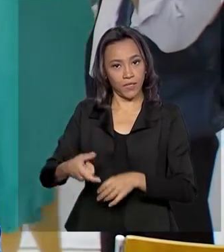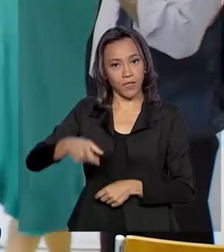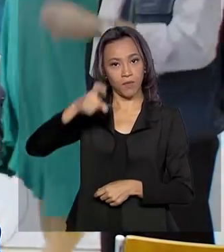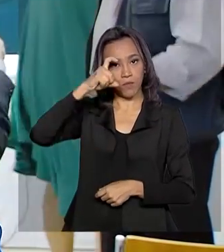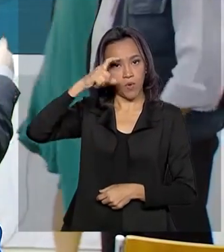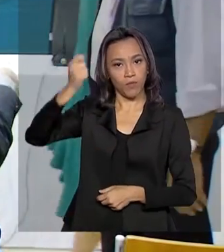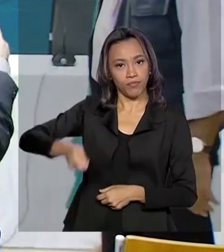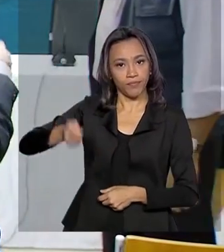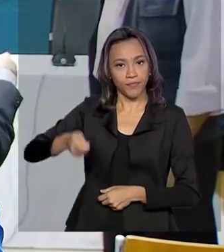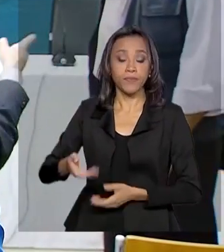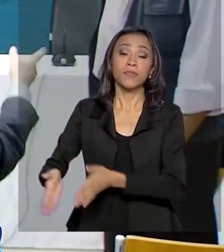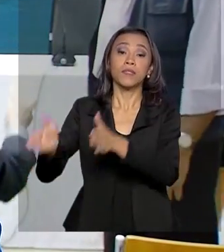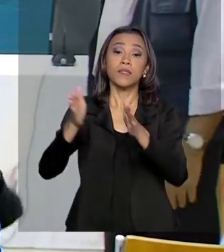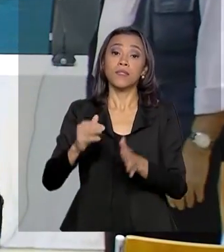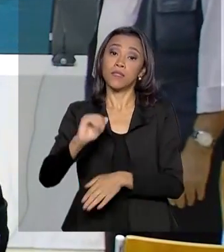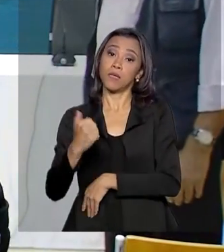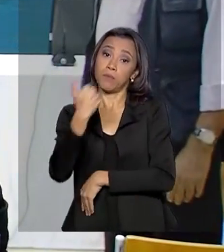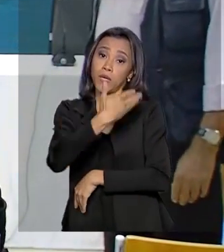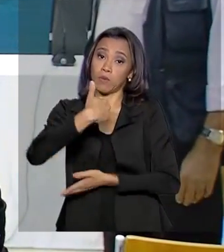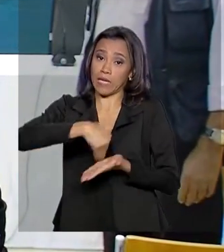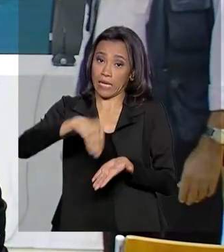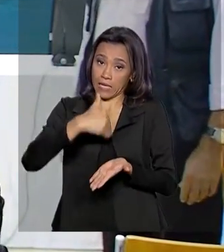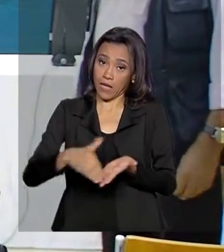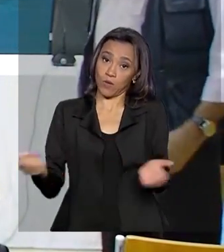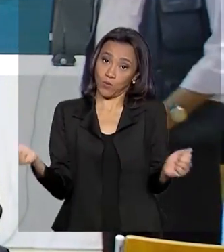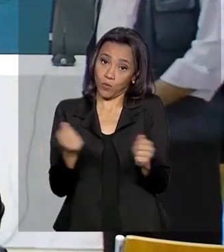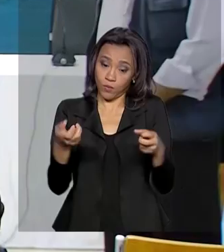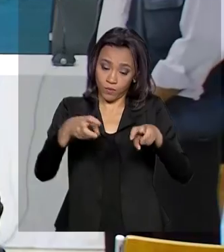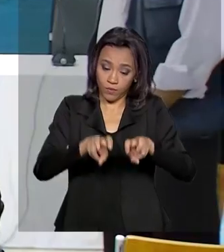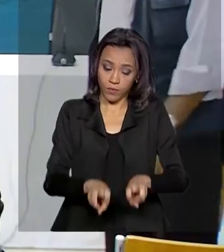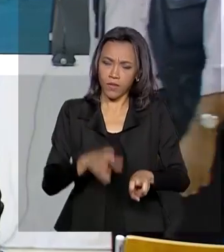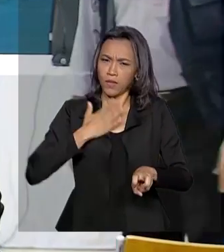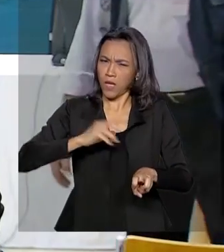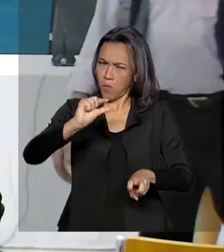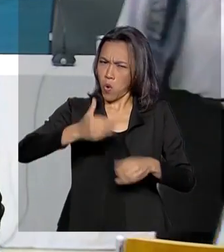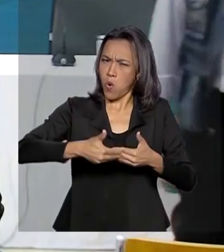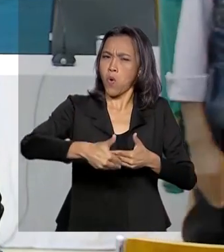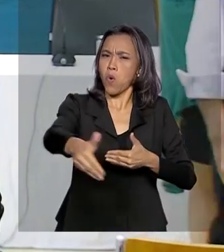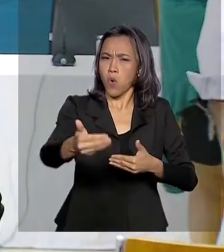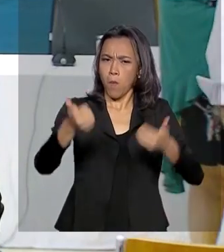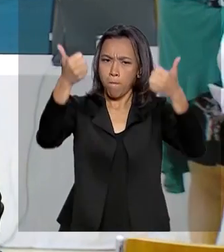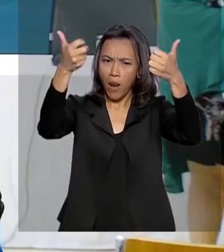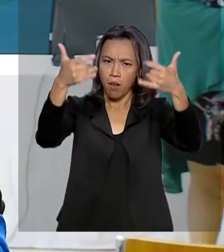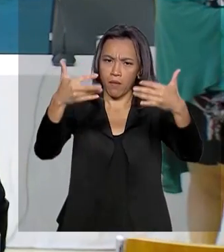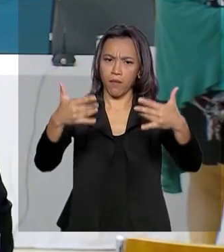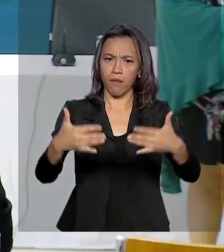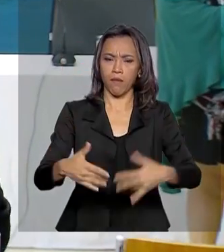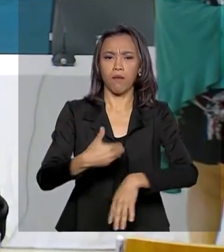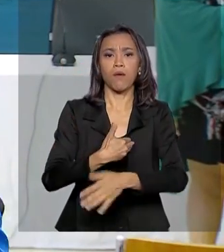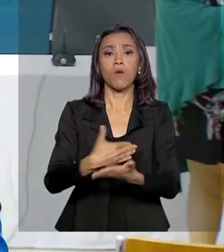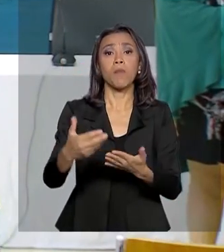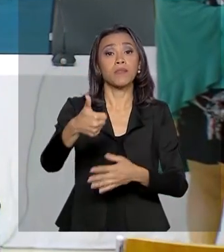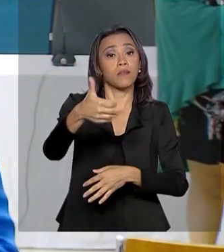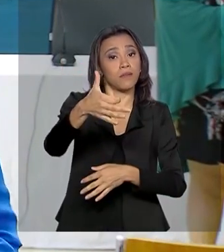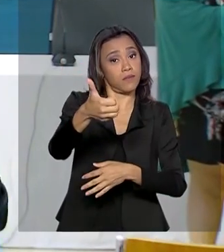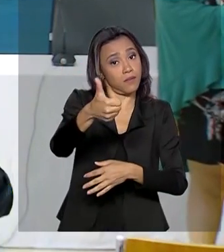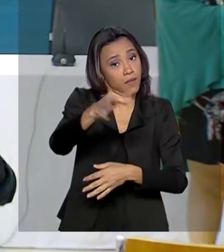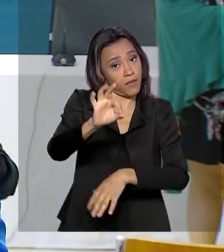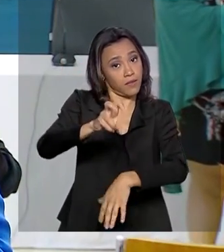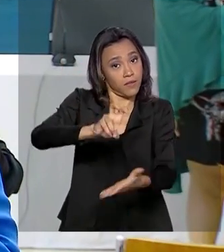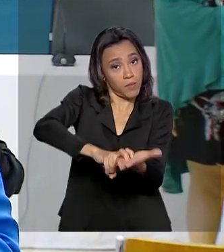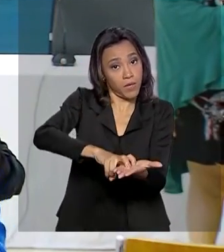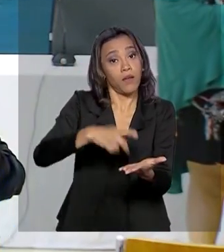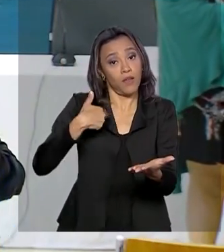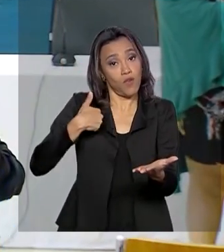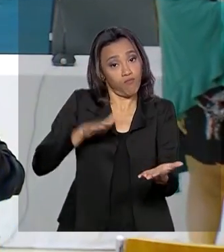Nacional do Consumidor, Luciano Tim. A coletiva começa daqui a pouquinho, às 10 horas, e eu continuo por aqui e ao longo da nossa